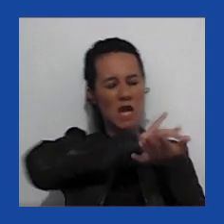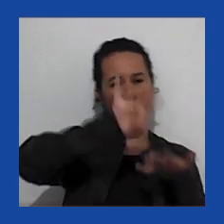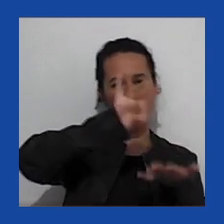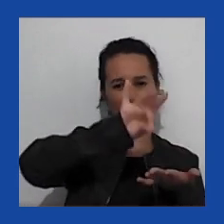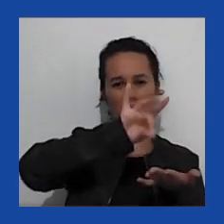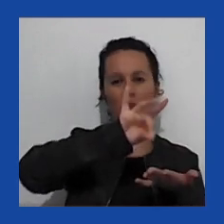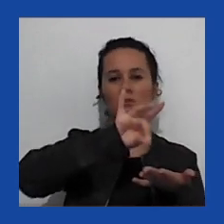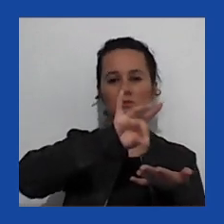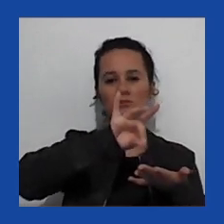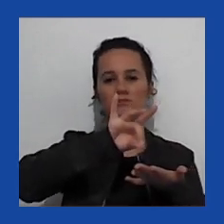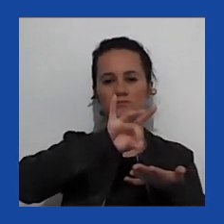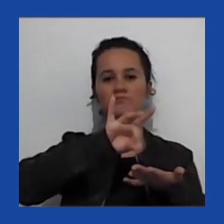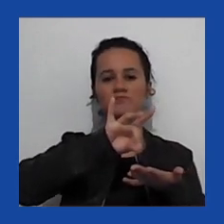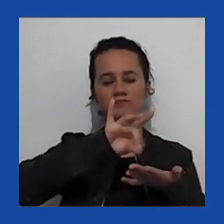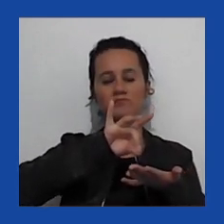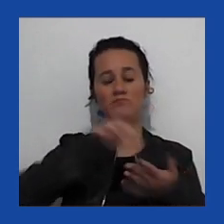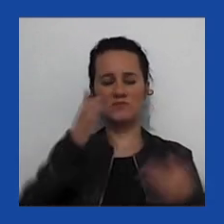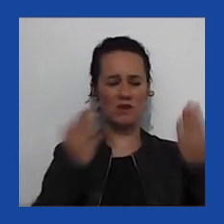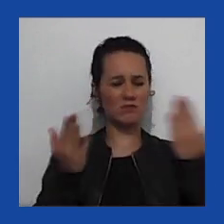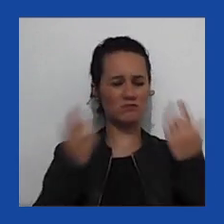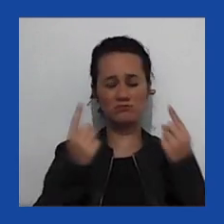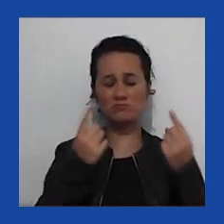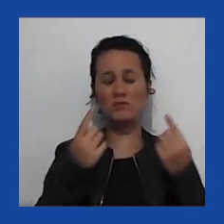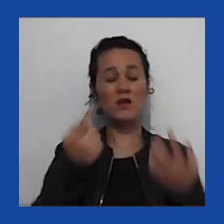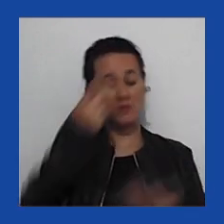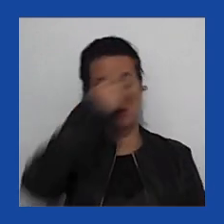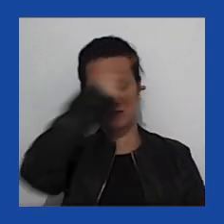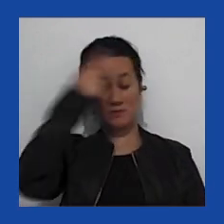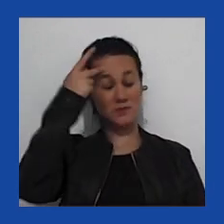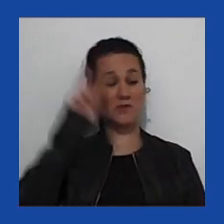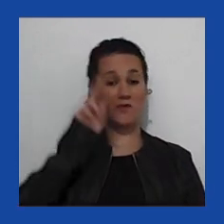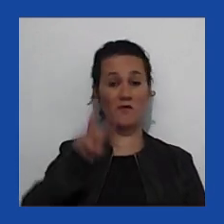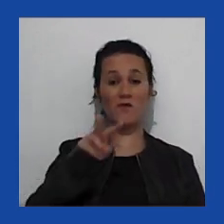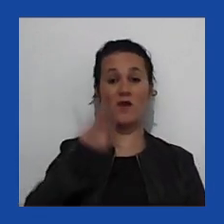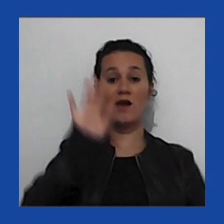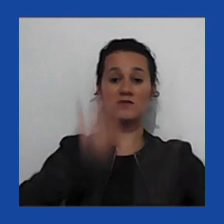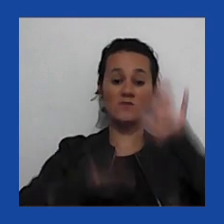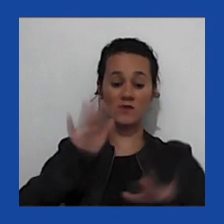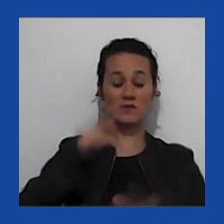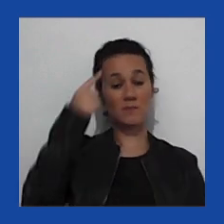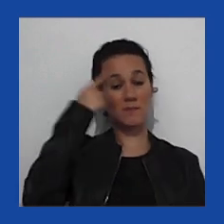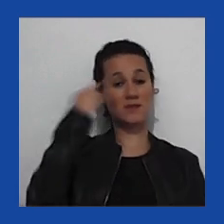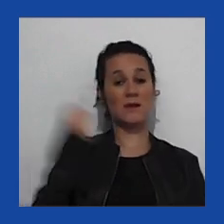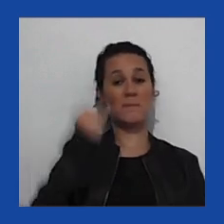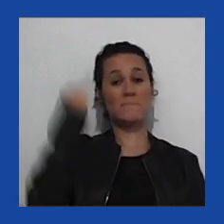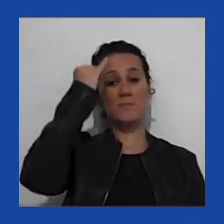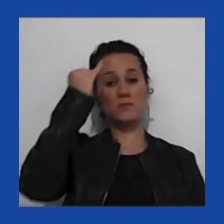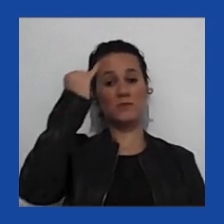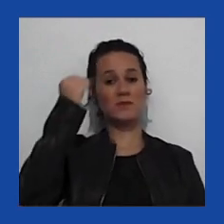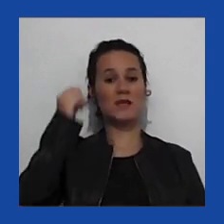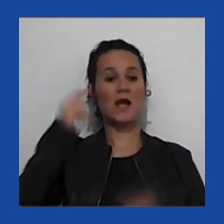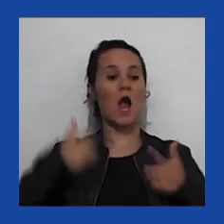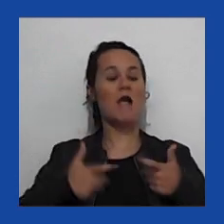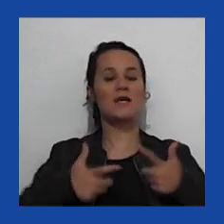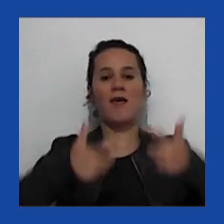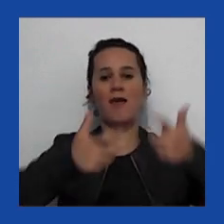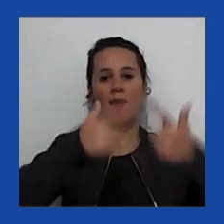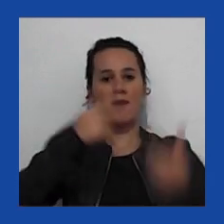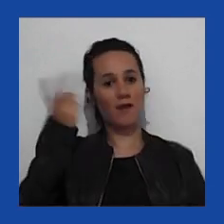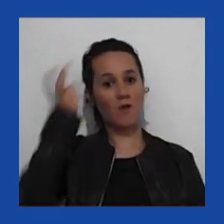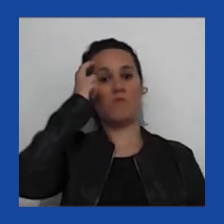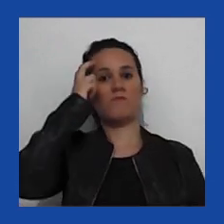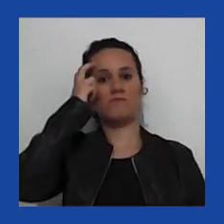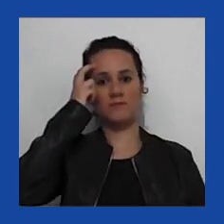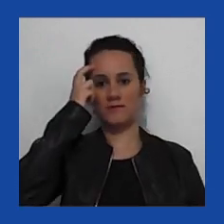Então, para populistas é importante, às vezes, manter uma guerra cultural, isolando